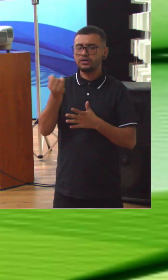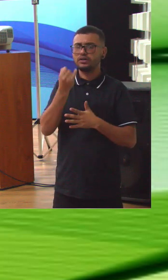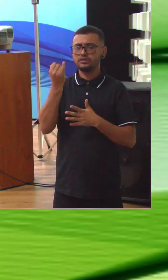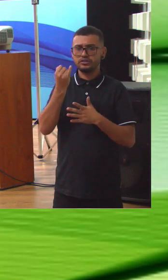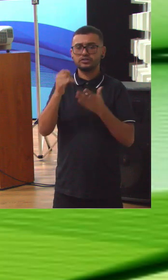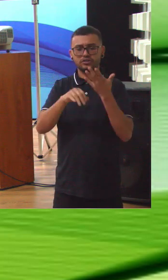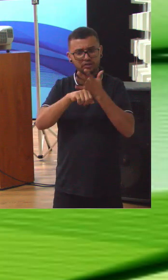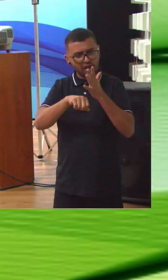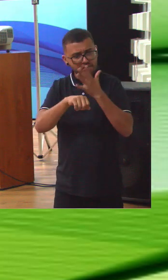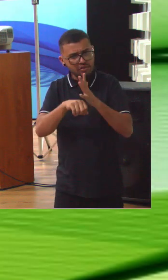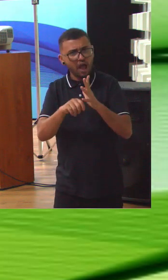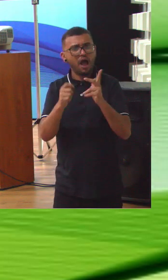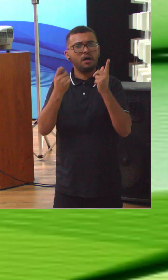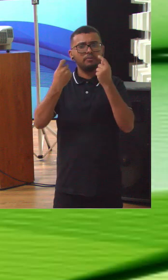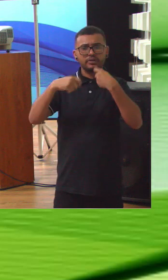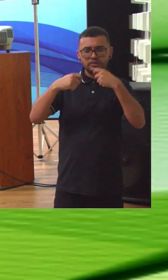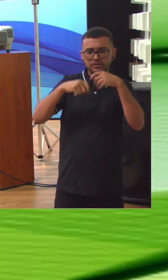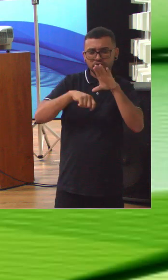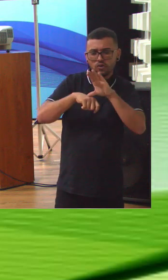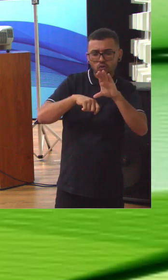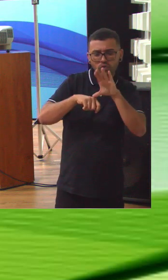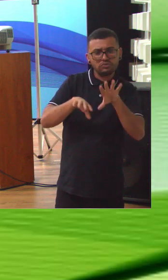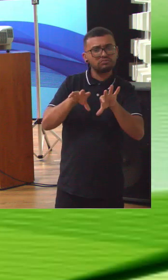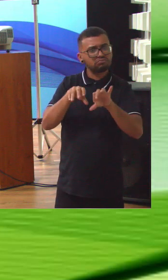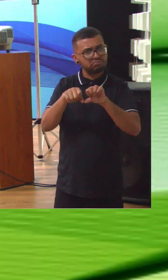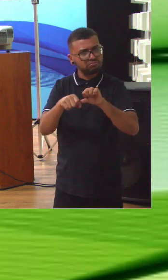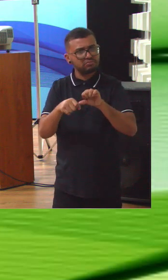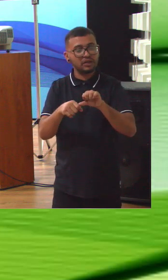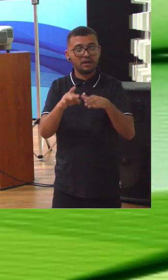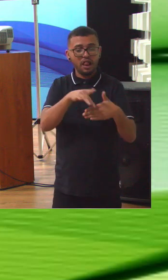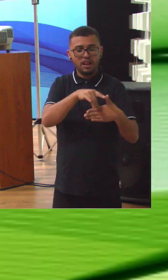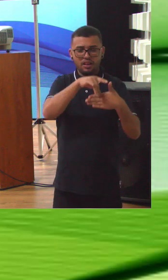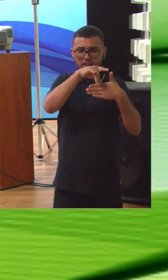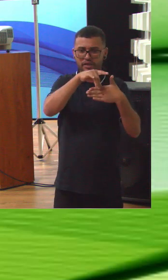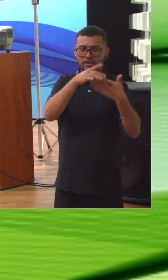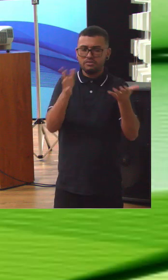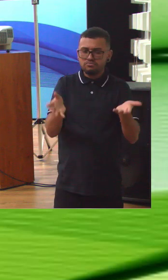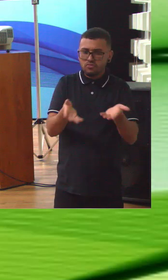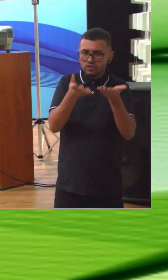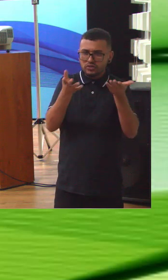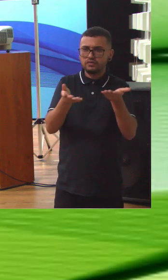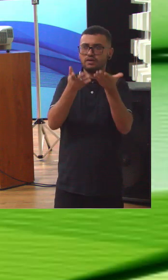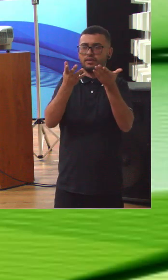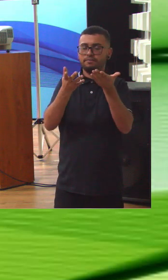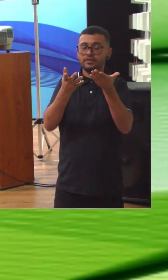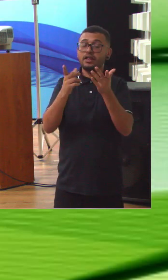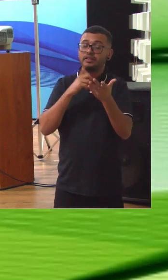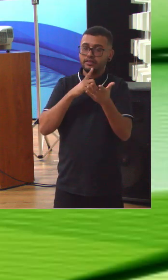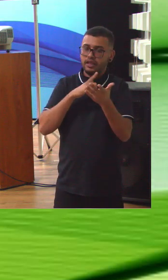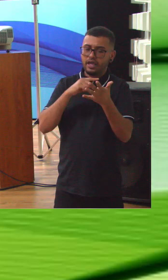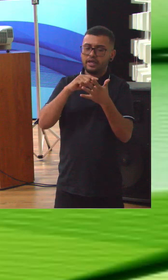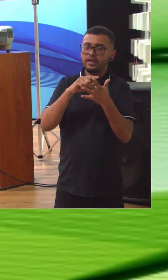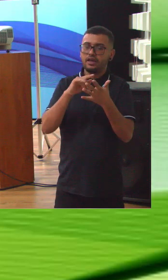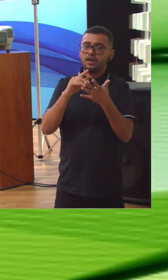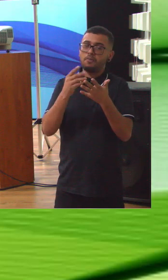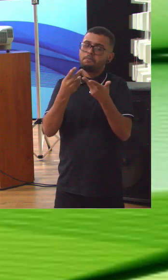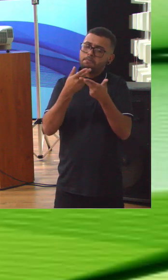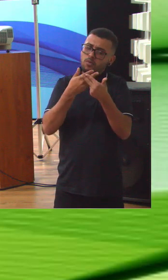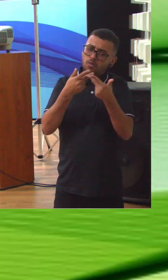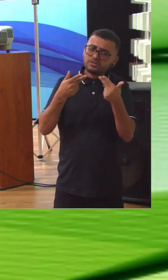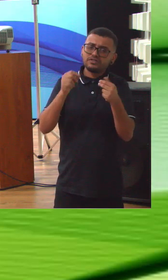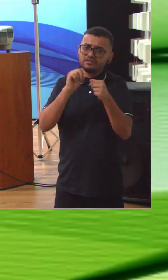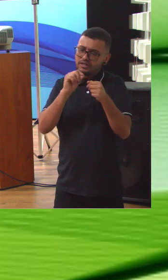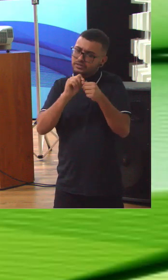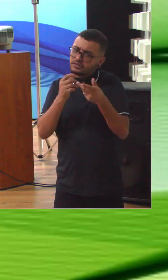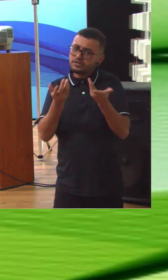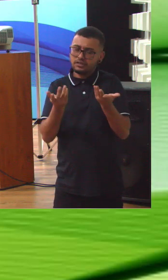para perceber que precisa sim garantir que essas pessoas continuem se aperfeiçoando e tem métodos para isto não são os métodos de salinha